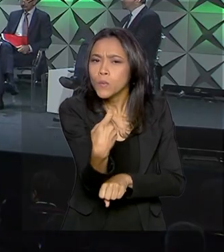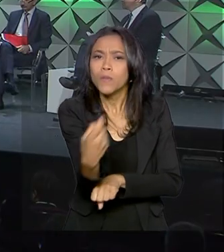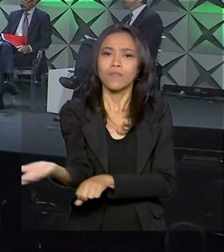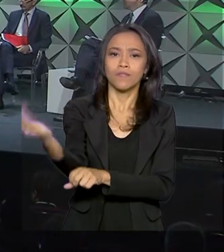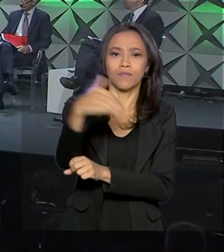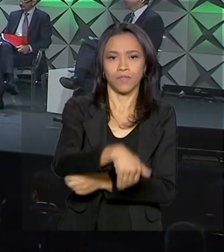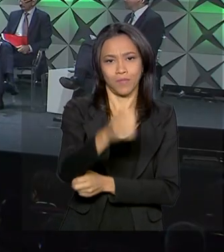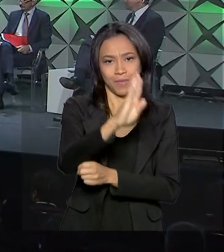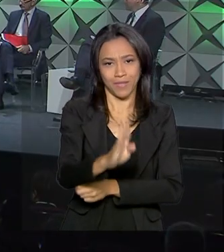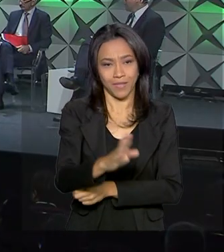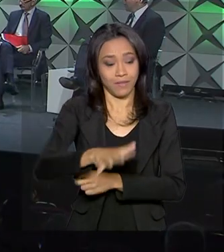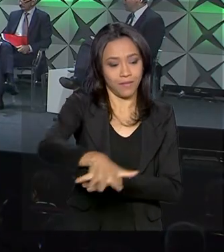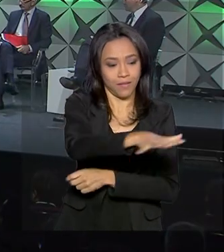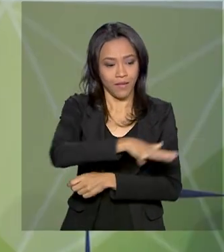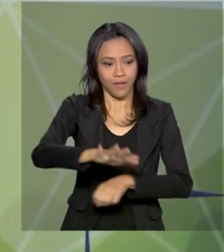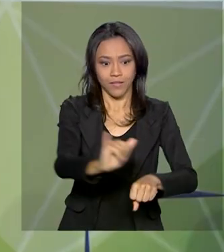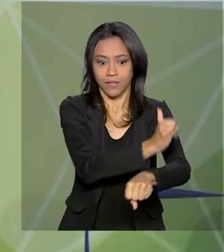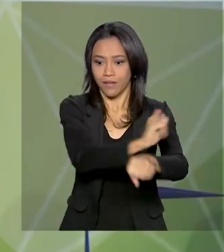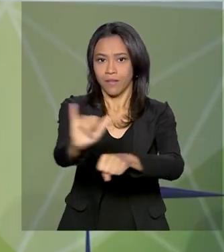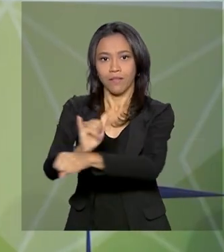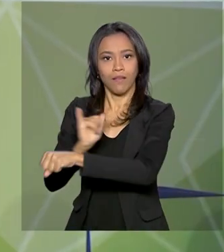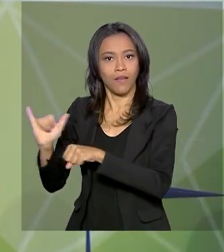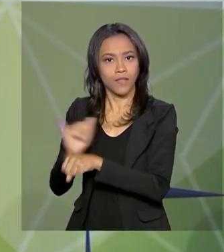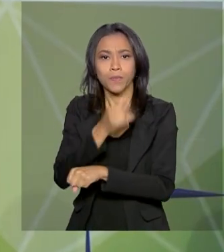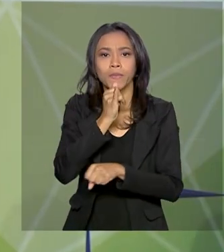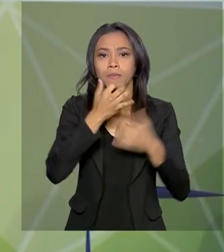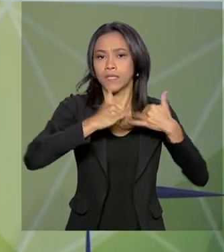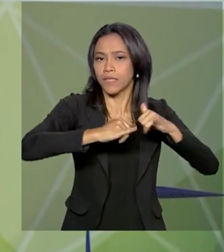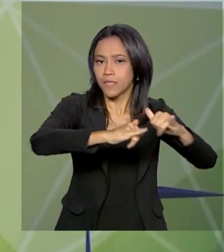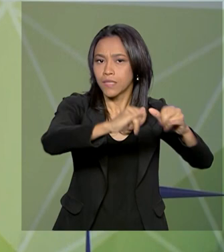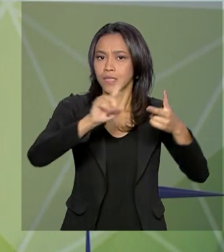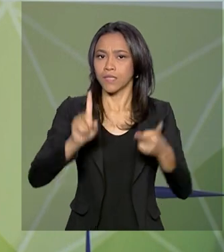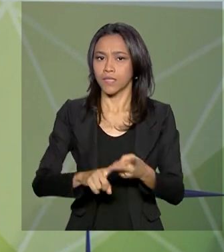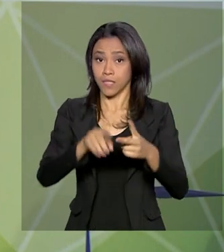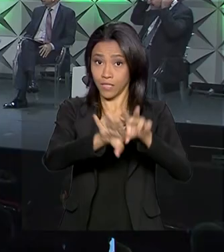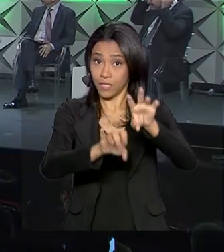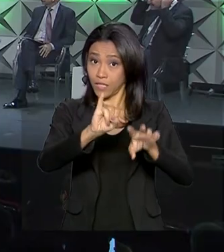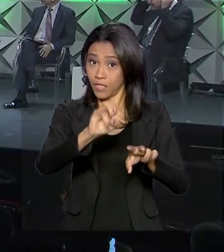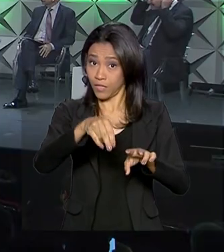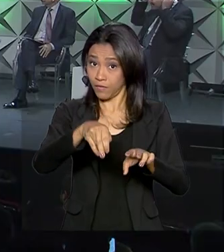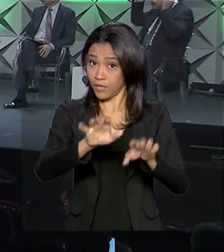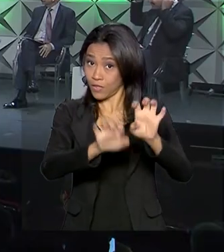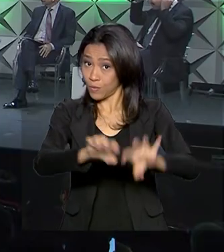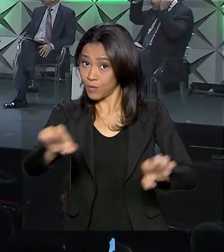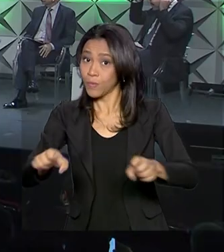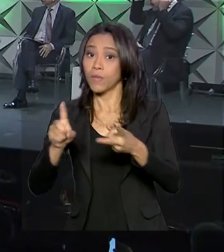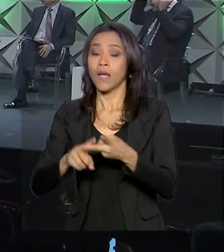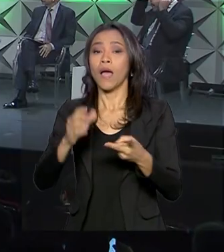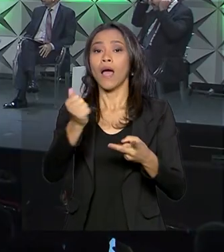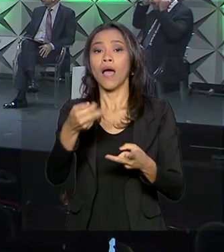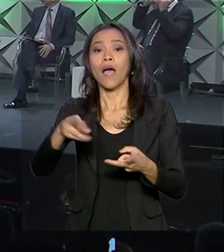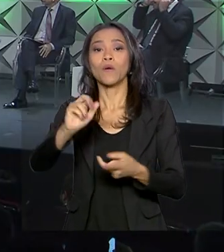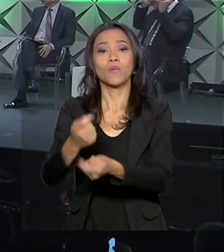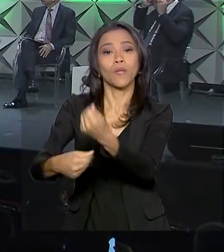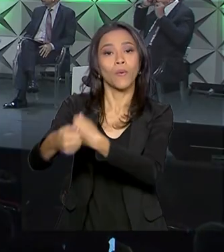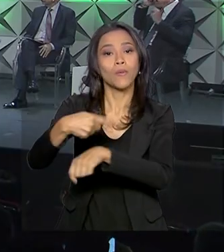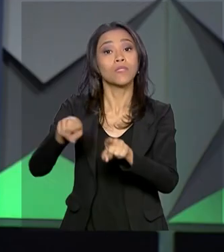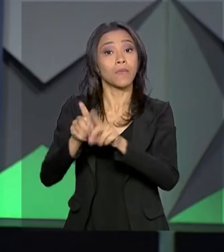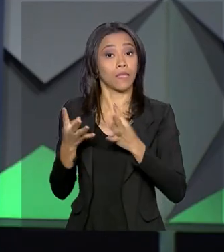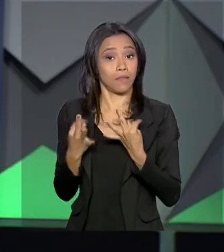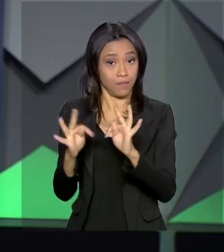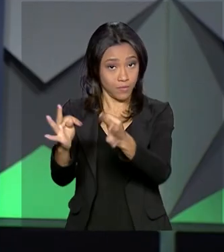negócios em setores estratégicos, como energia, infraestrutura, agronegócio e tecnologia.